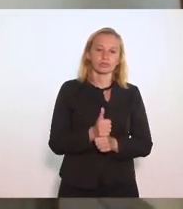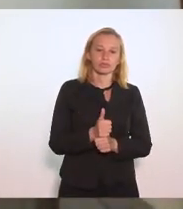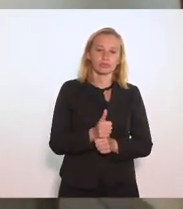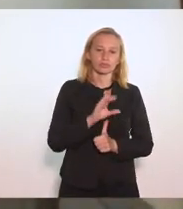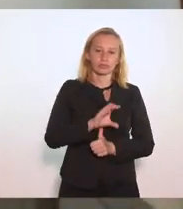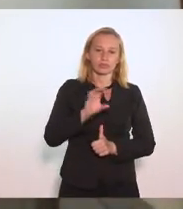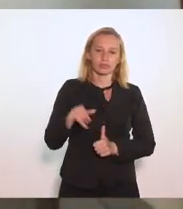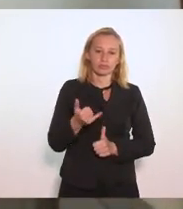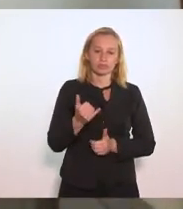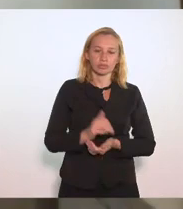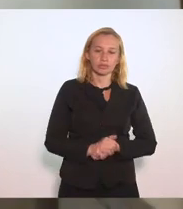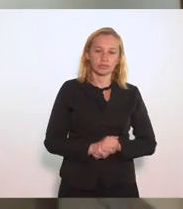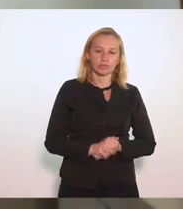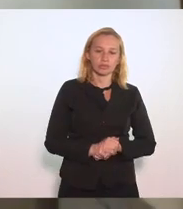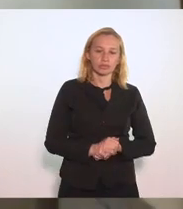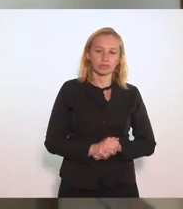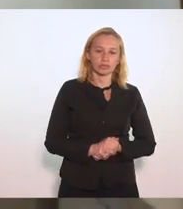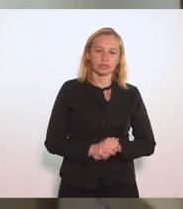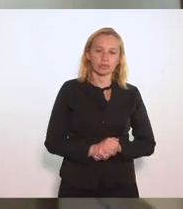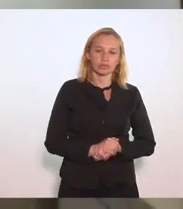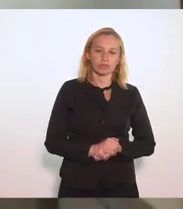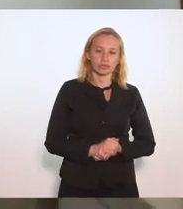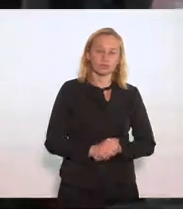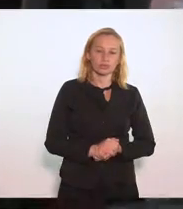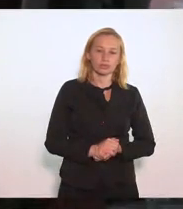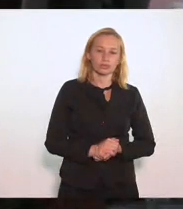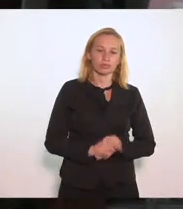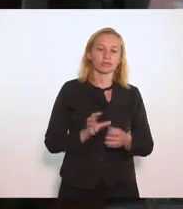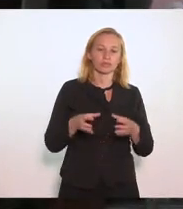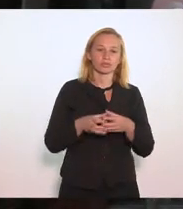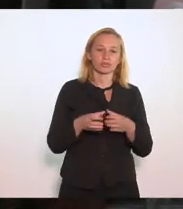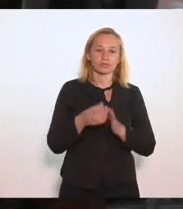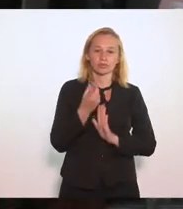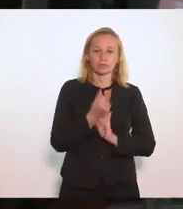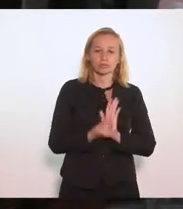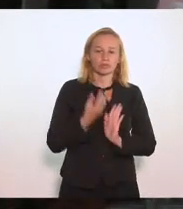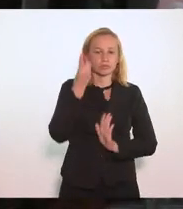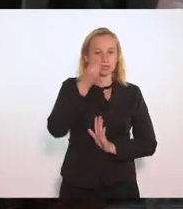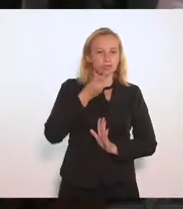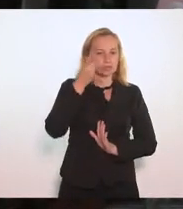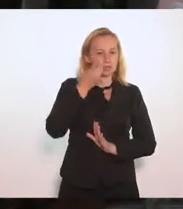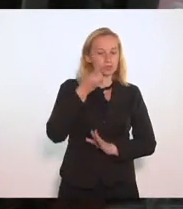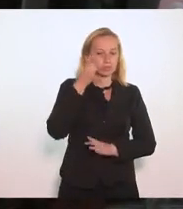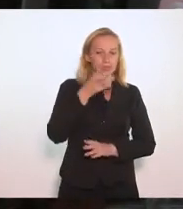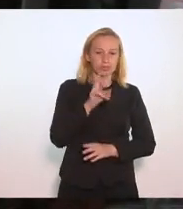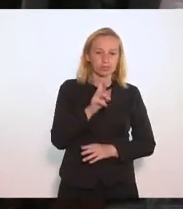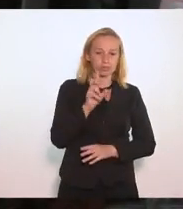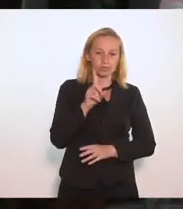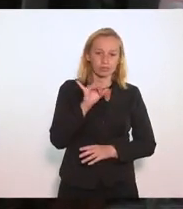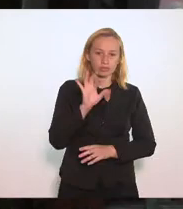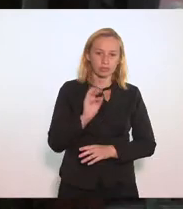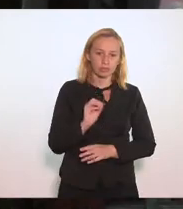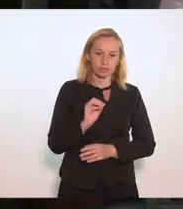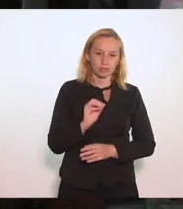da CCJ Pela comissão de orçamento, deputado Rodrigo Bacelar